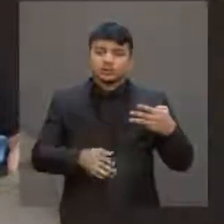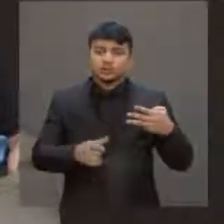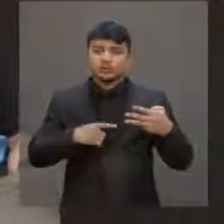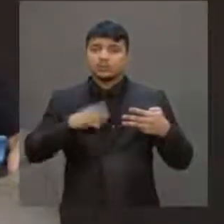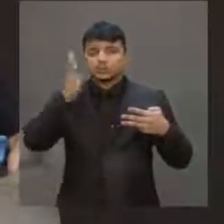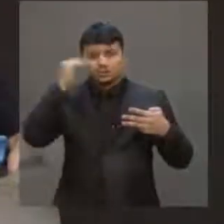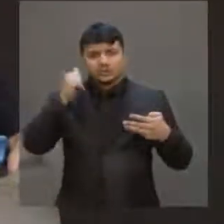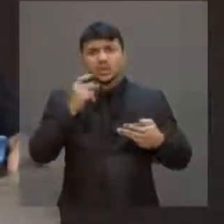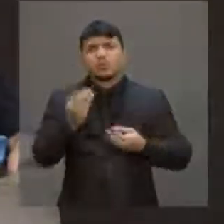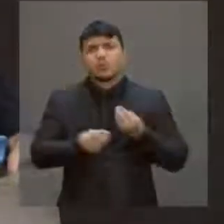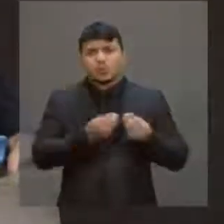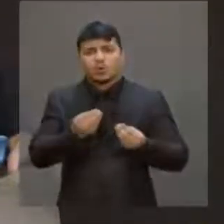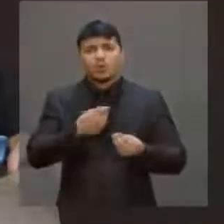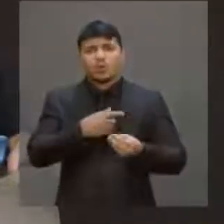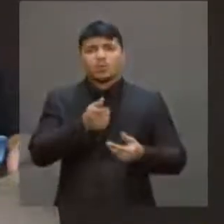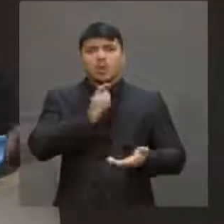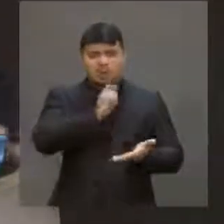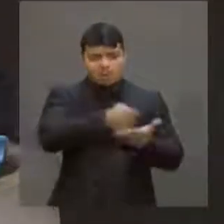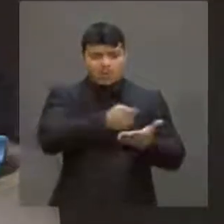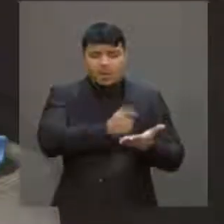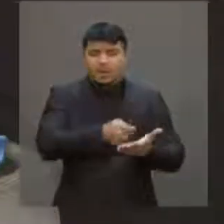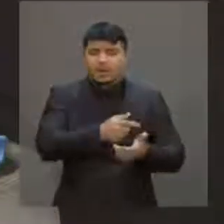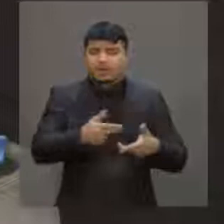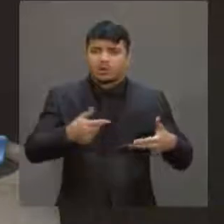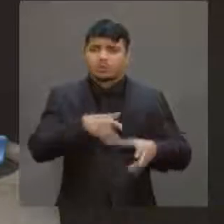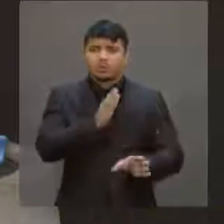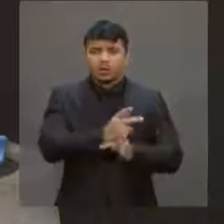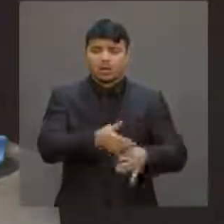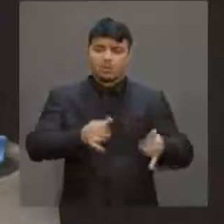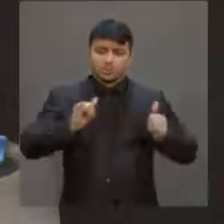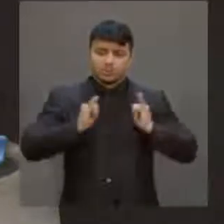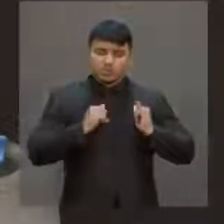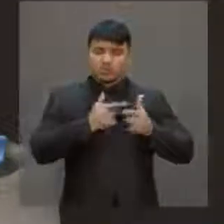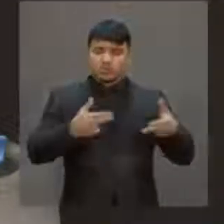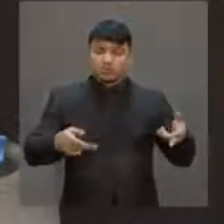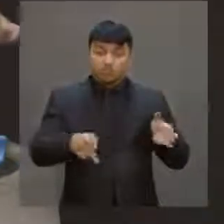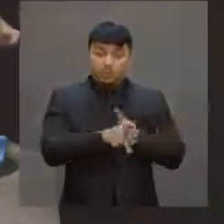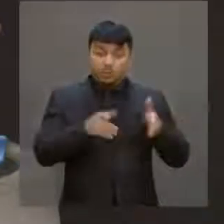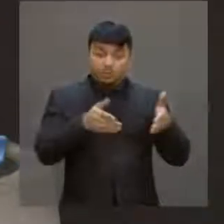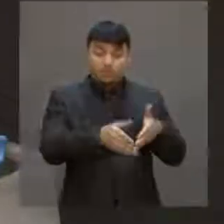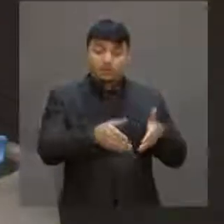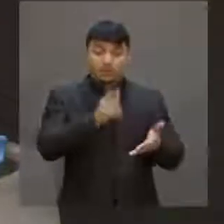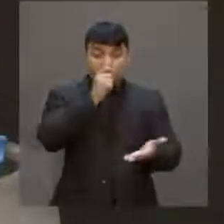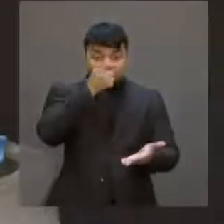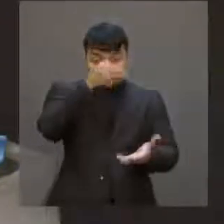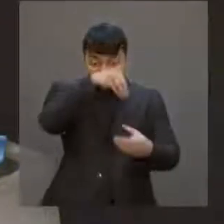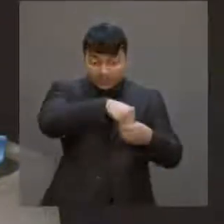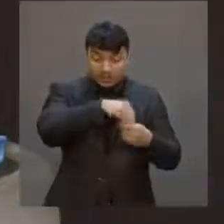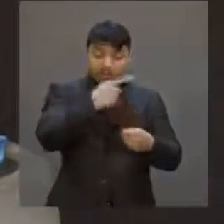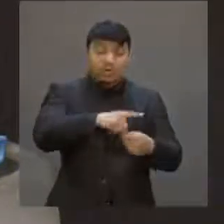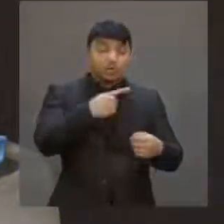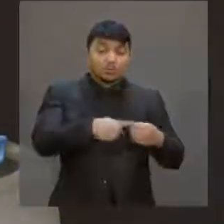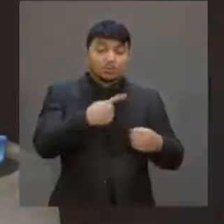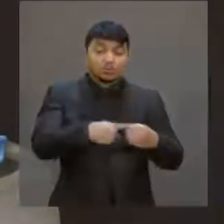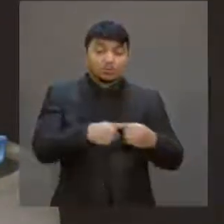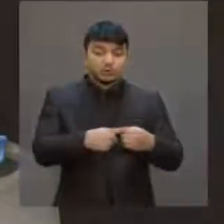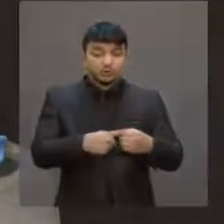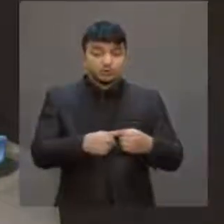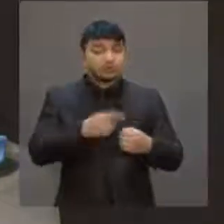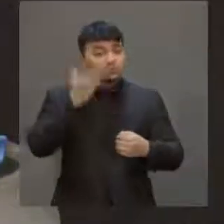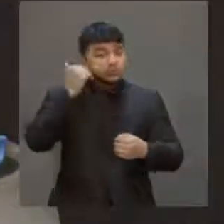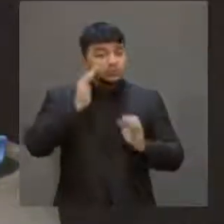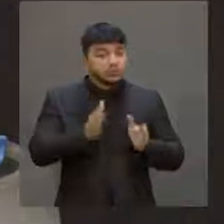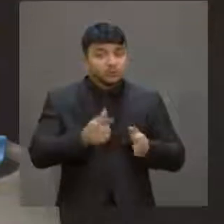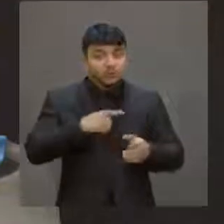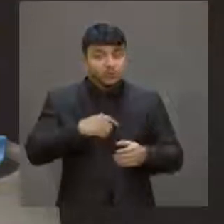sabe qual é o papel da renda pública via benefícios sociais e previdenciários na renda do município, na economia do município.